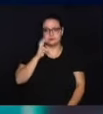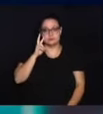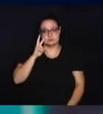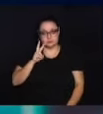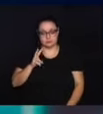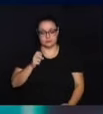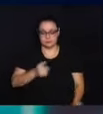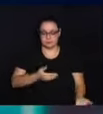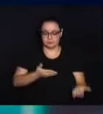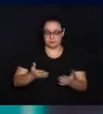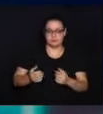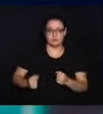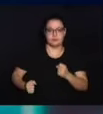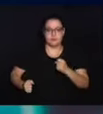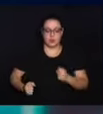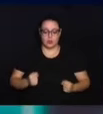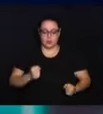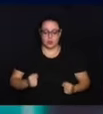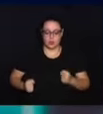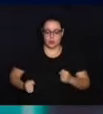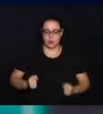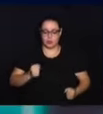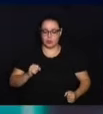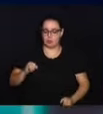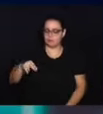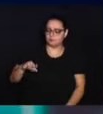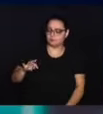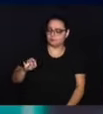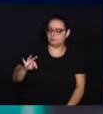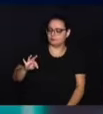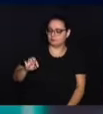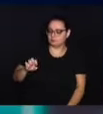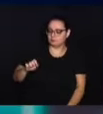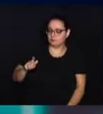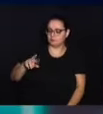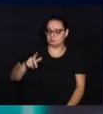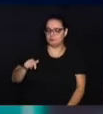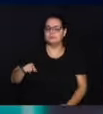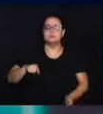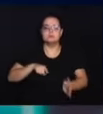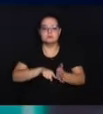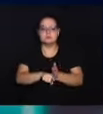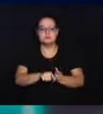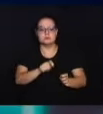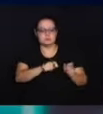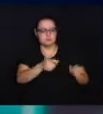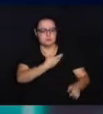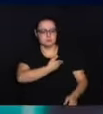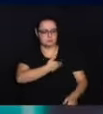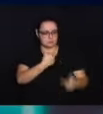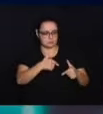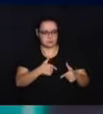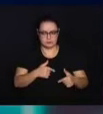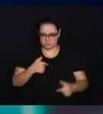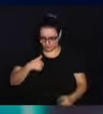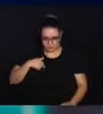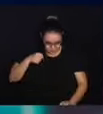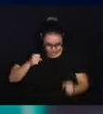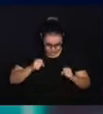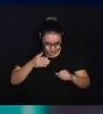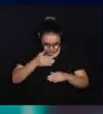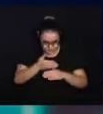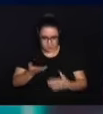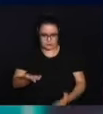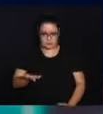onde viu a apresentação da Corrida Integração. E perguntou aos seus colegas de trabalho na época se ele poderia